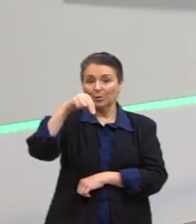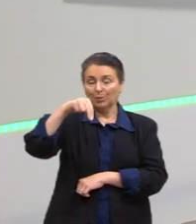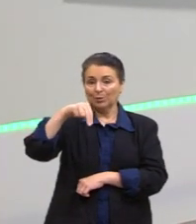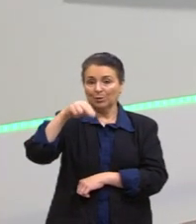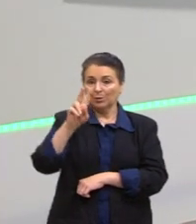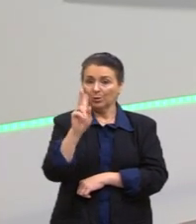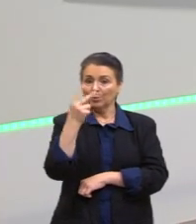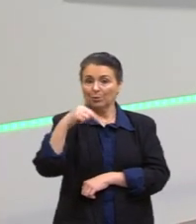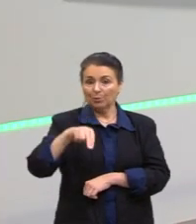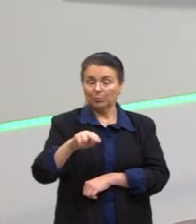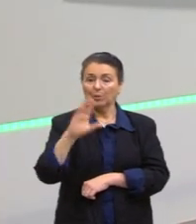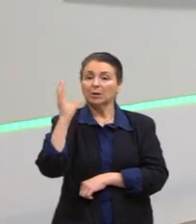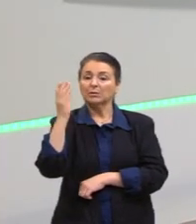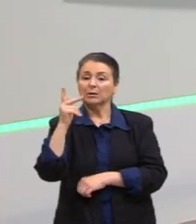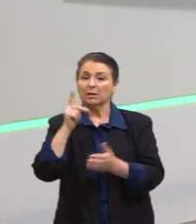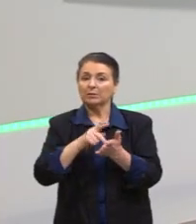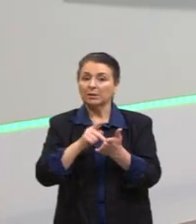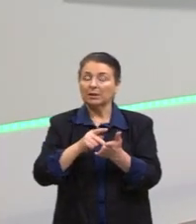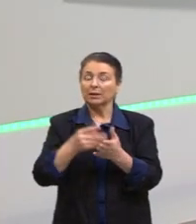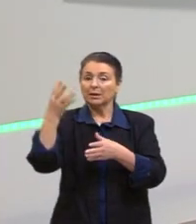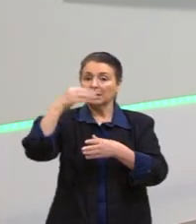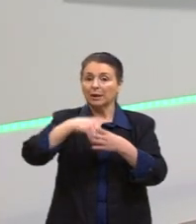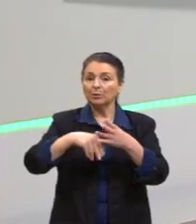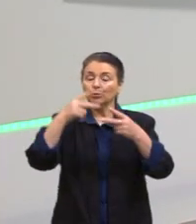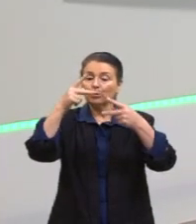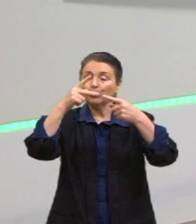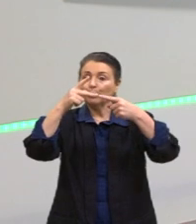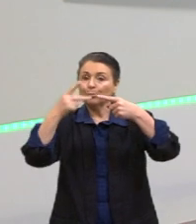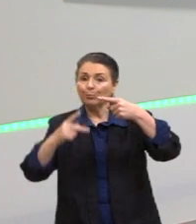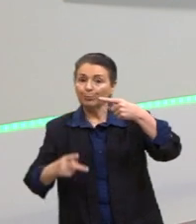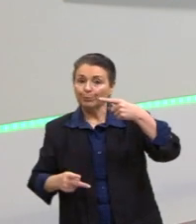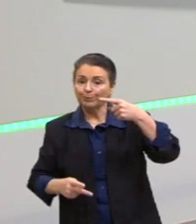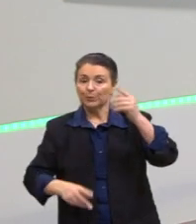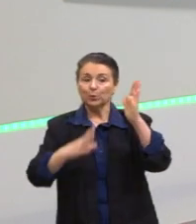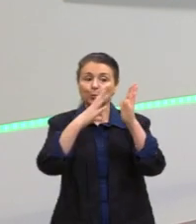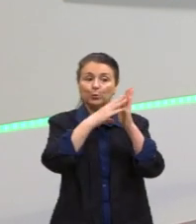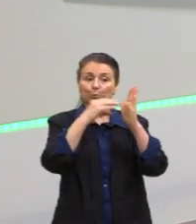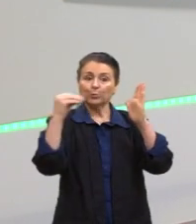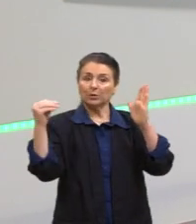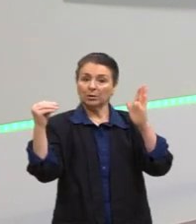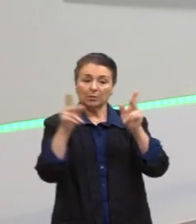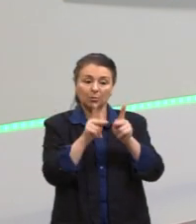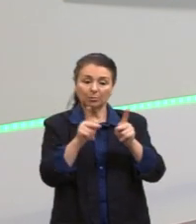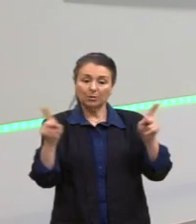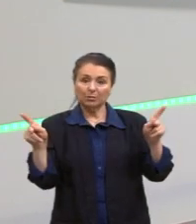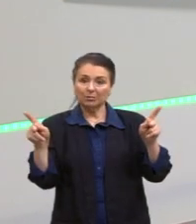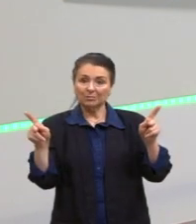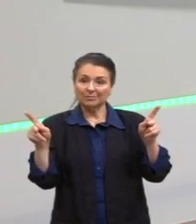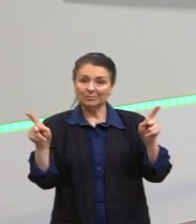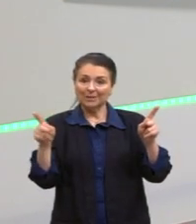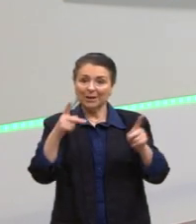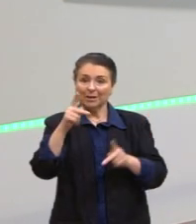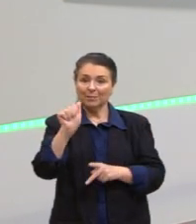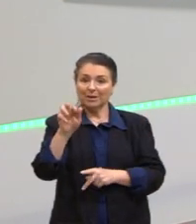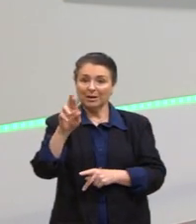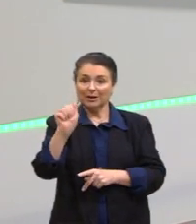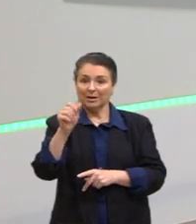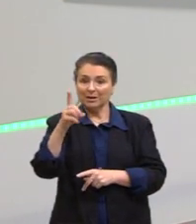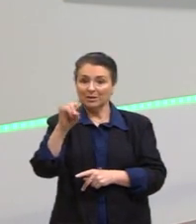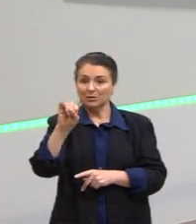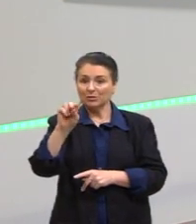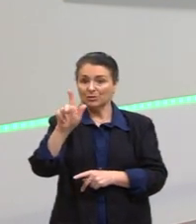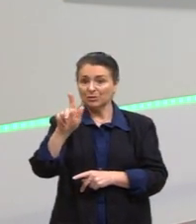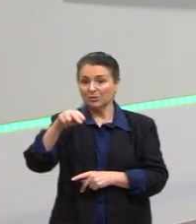ela é verdadeira dentro de um paradigma. O que é um paradigma? Um paradigma é um período em que aquelas propostas